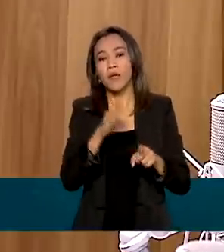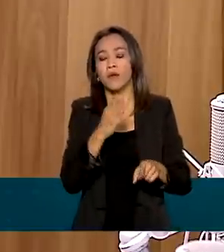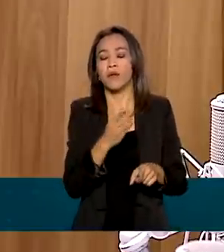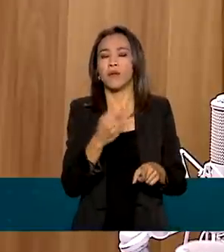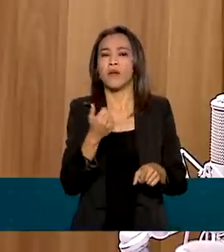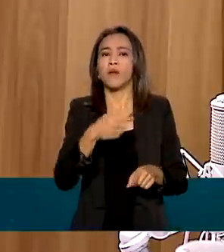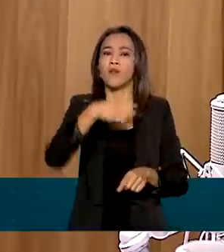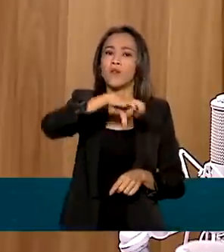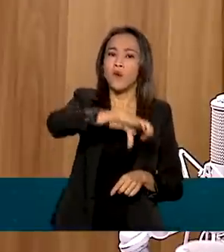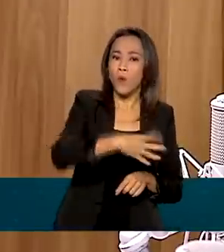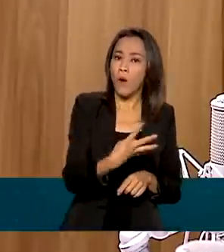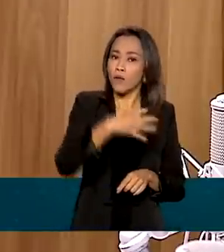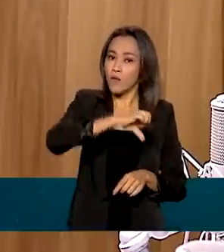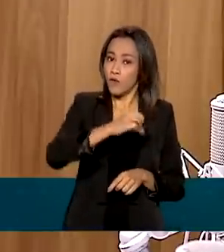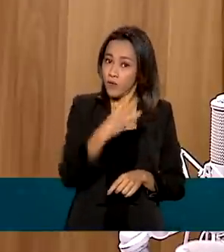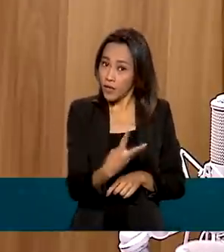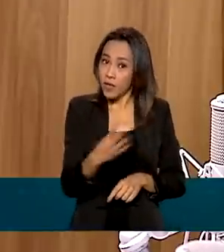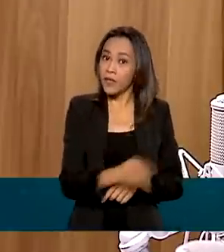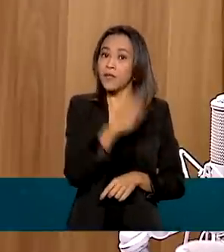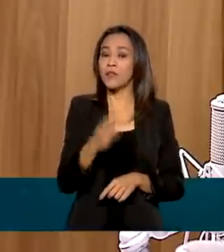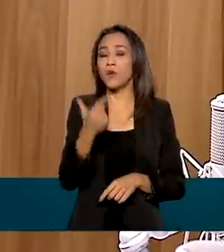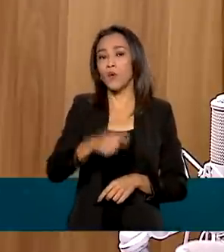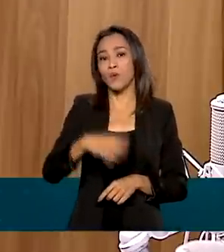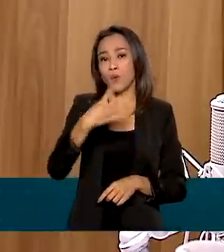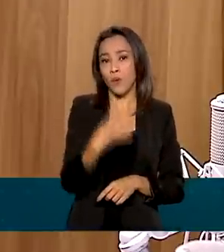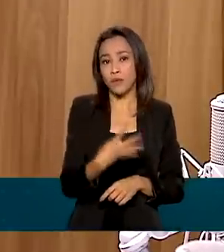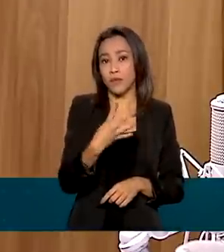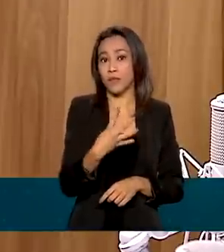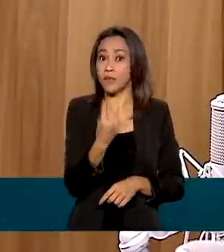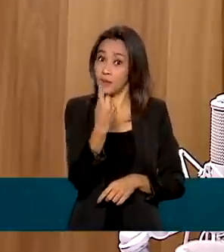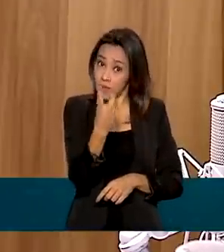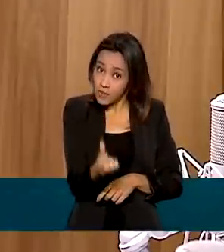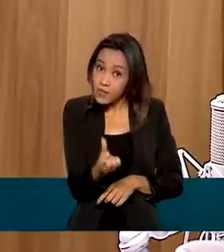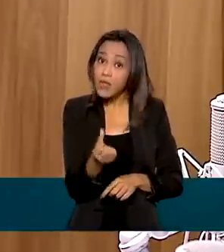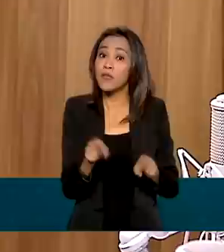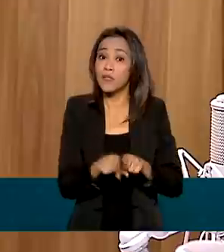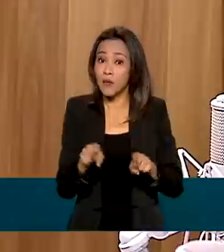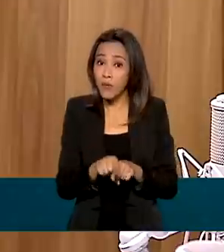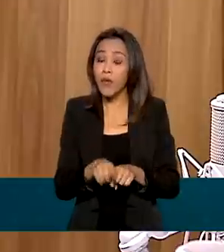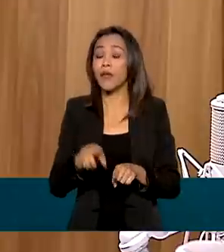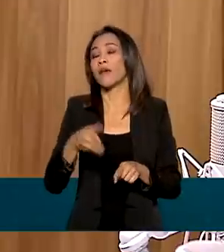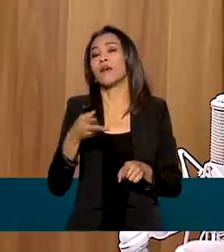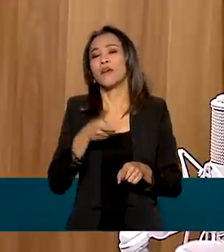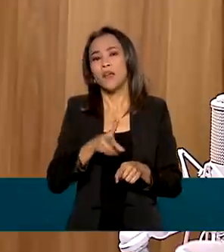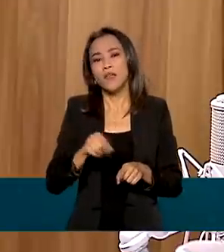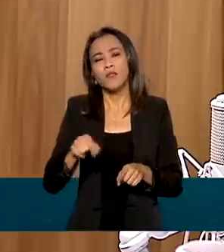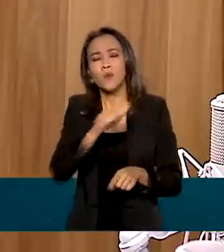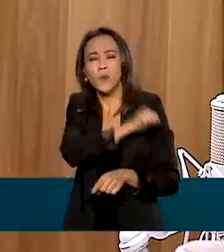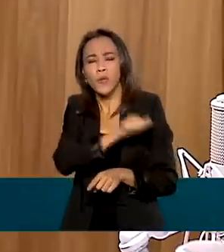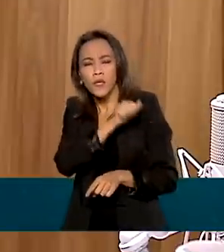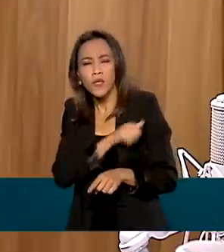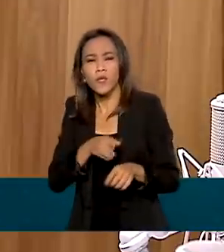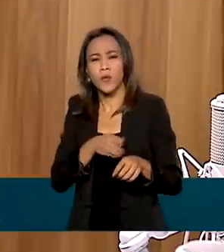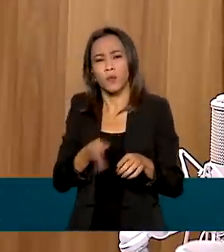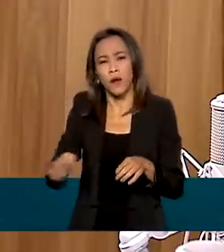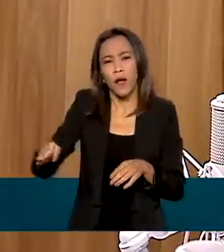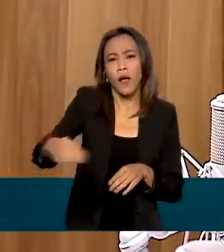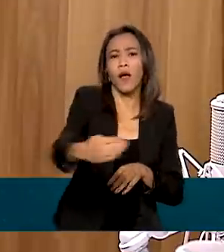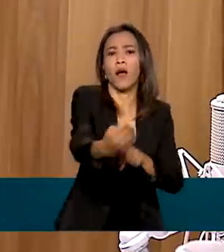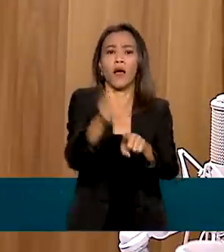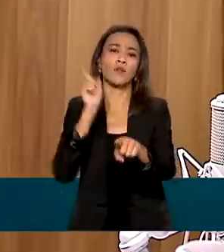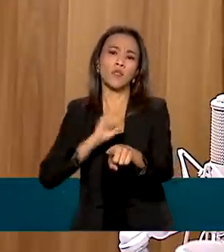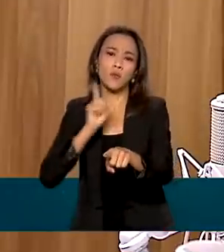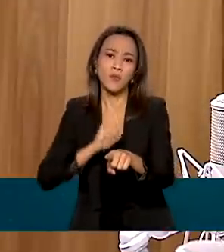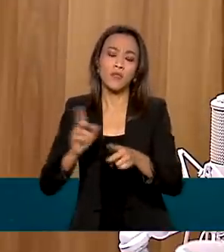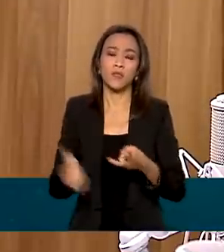493 Rio com a 116, a ligação do Rio de Janeiro para Governador Valadares e o Arco Metropolitano do Rio de Janeiro, o aeroporto de São Gonçalo do